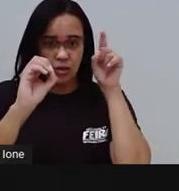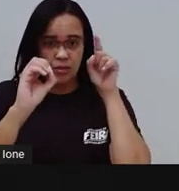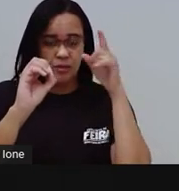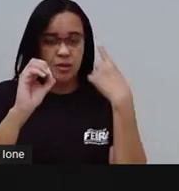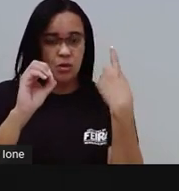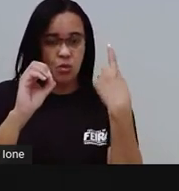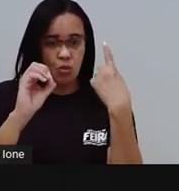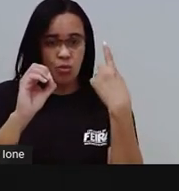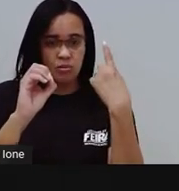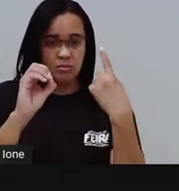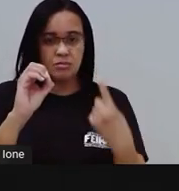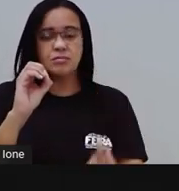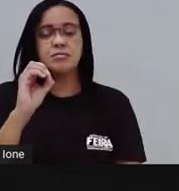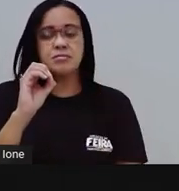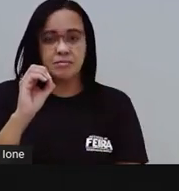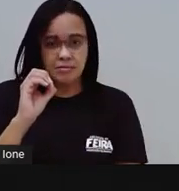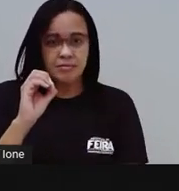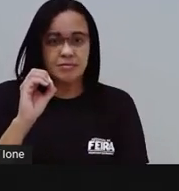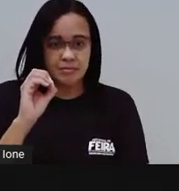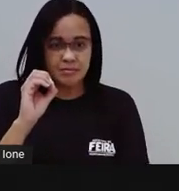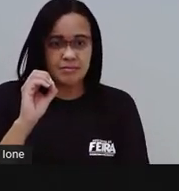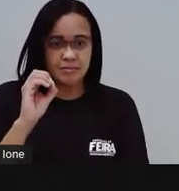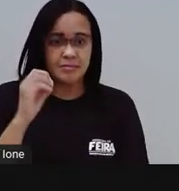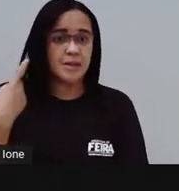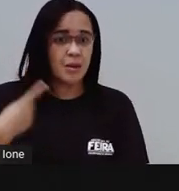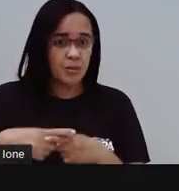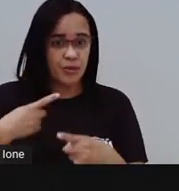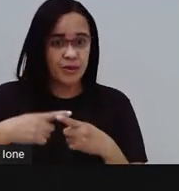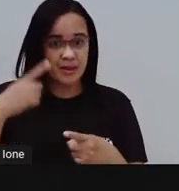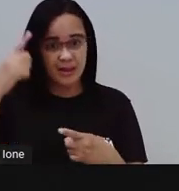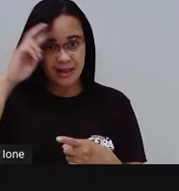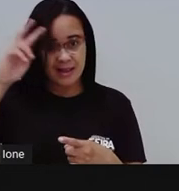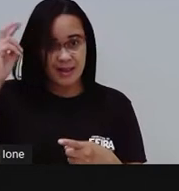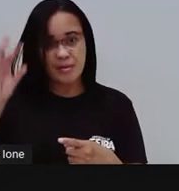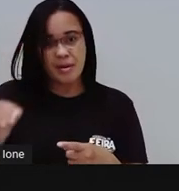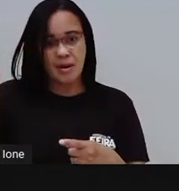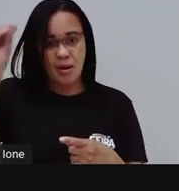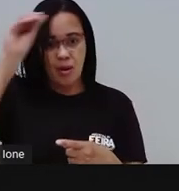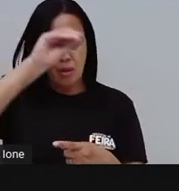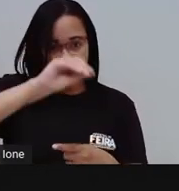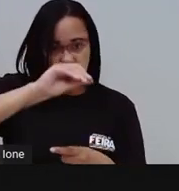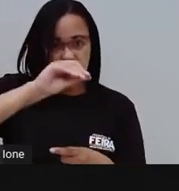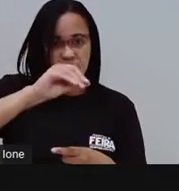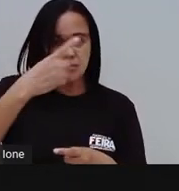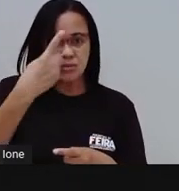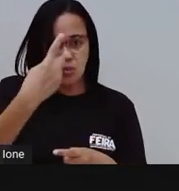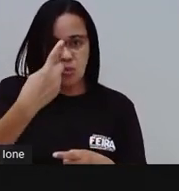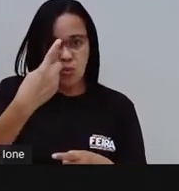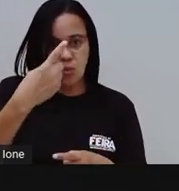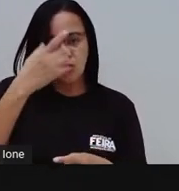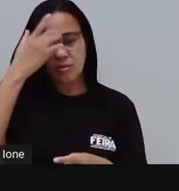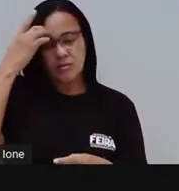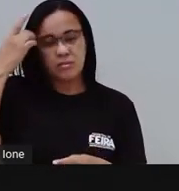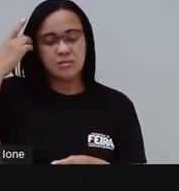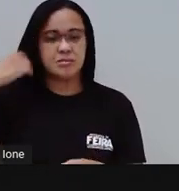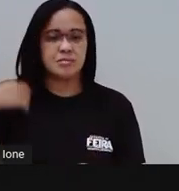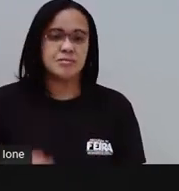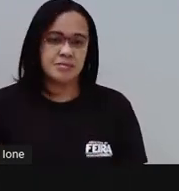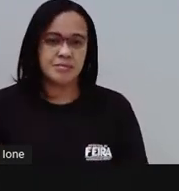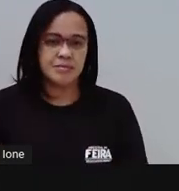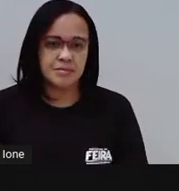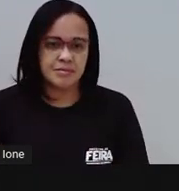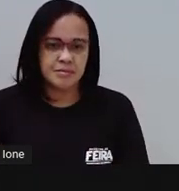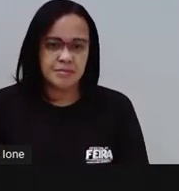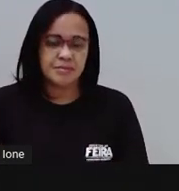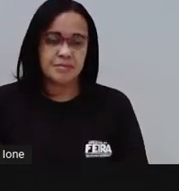só aqui, porque ele mudou de casa, ele foi para onde? Para a dezena. Aí eu vou somar as dezenas todas aqui,